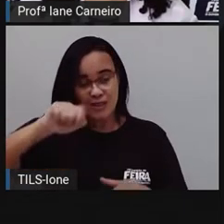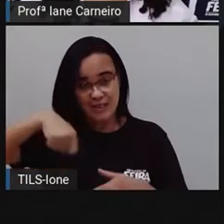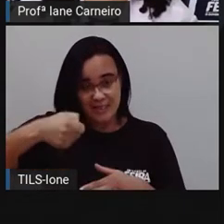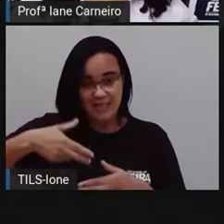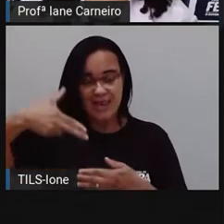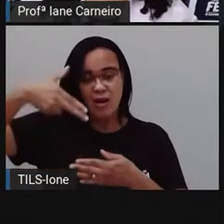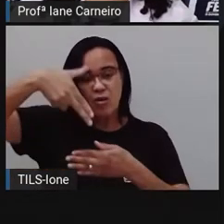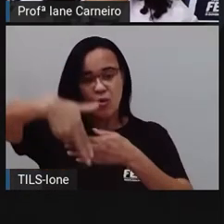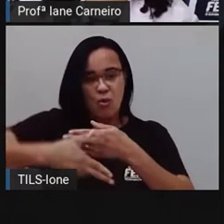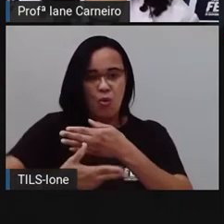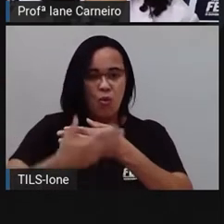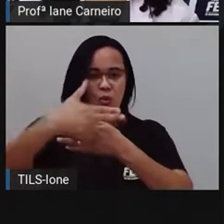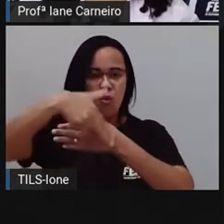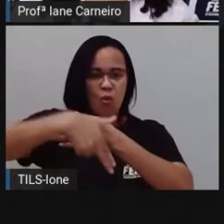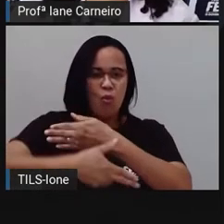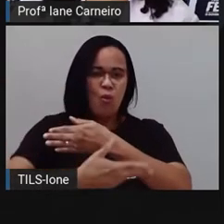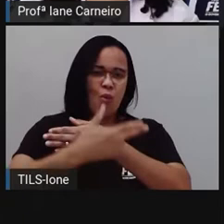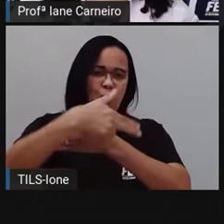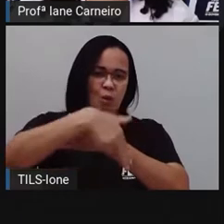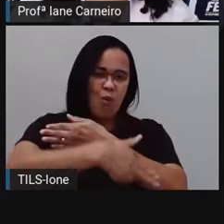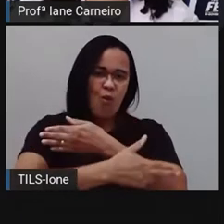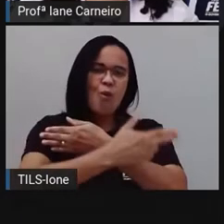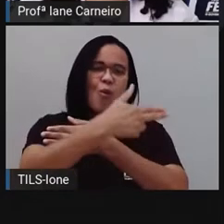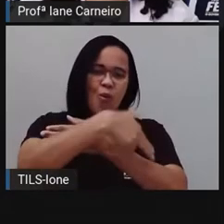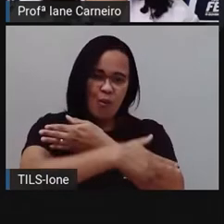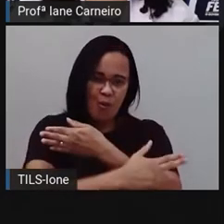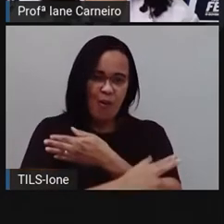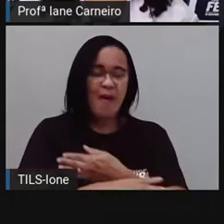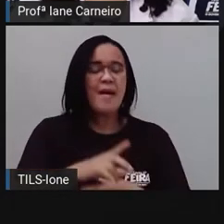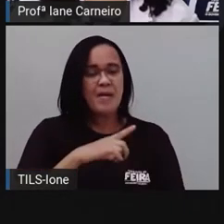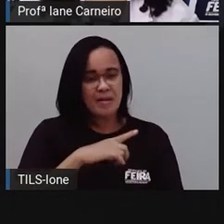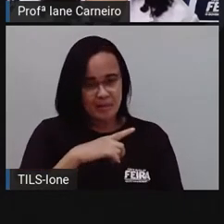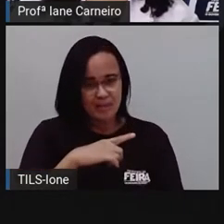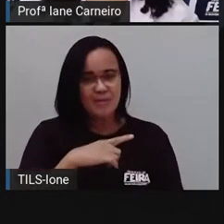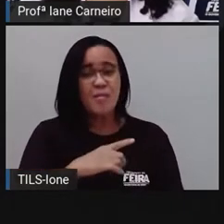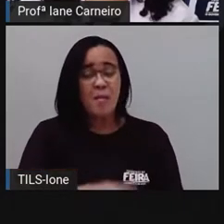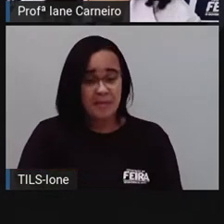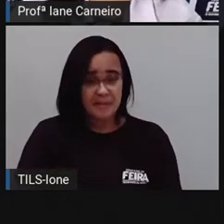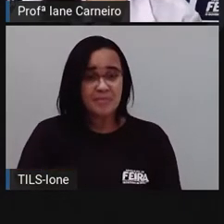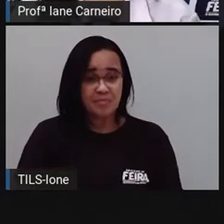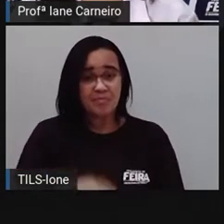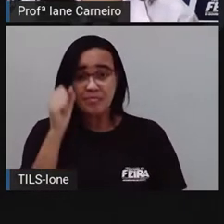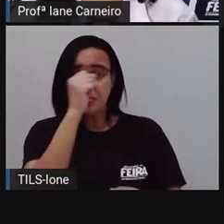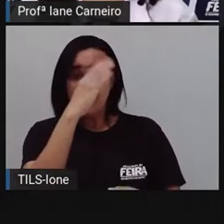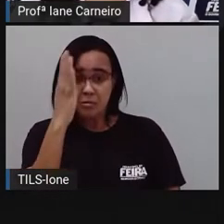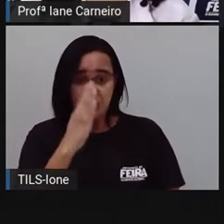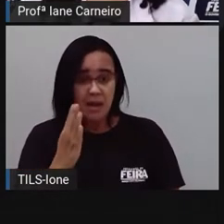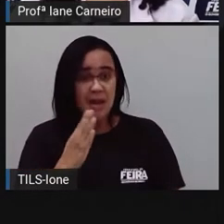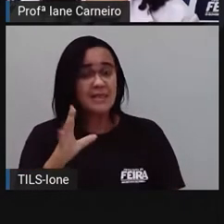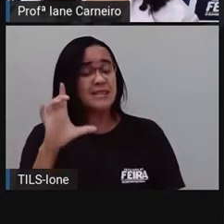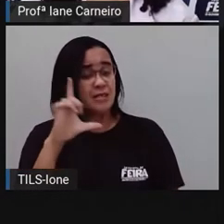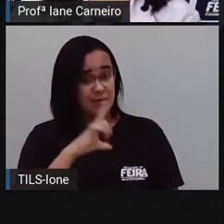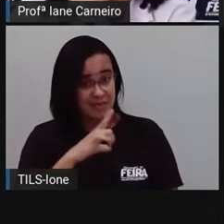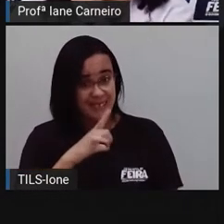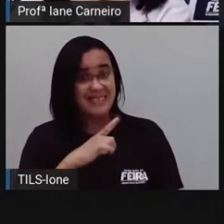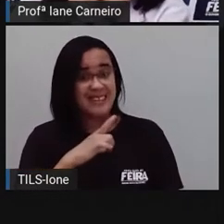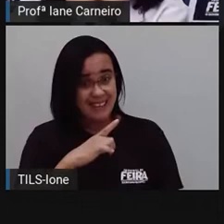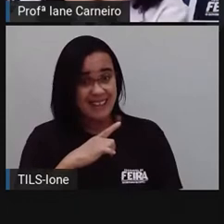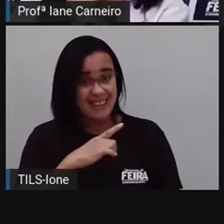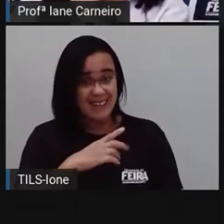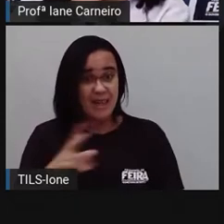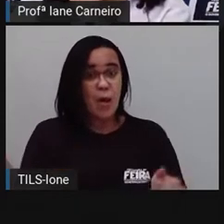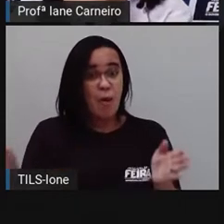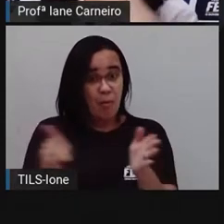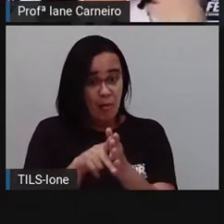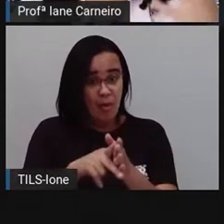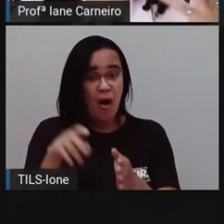golfinhos, tá bom? Então, aqui na região do Brasil, a gente vê, encontra os dois, mas o típico aqui